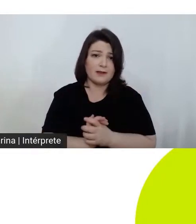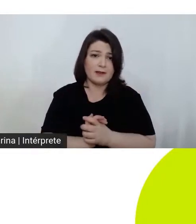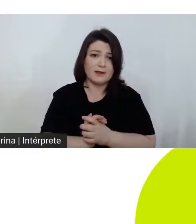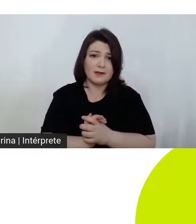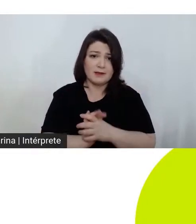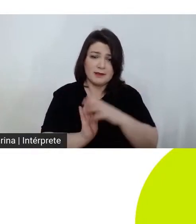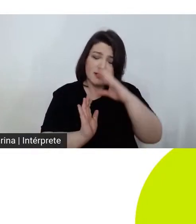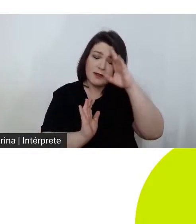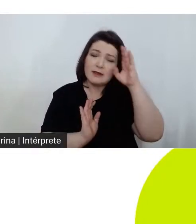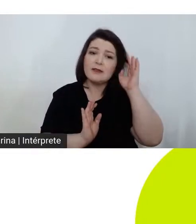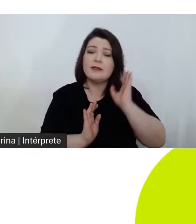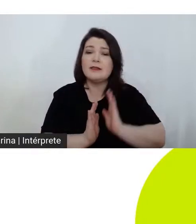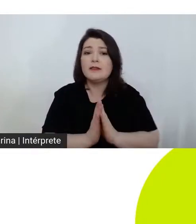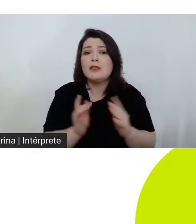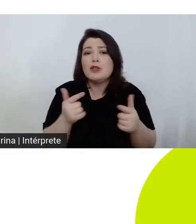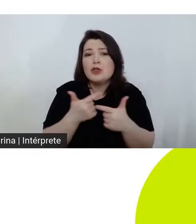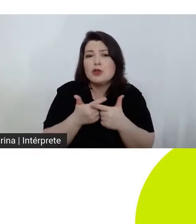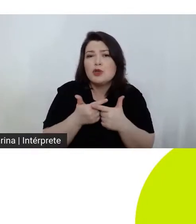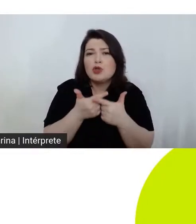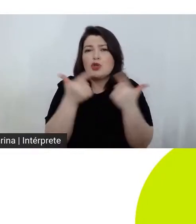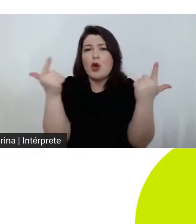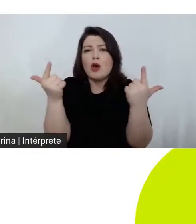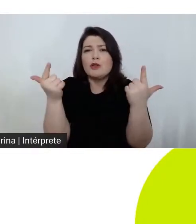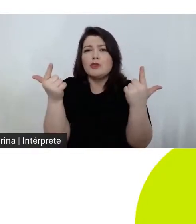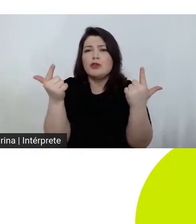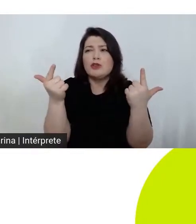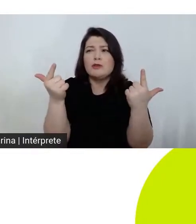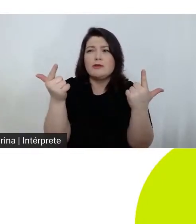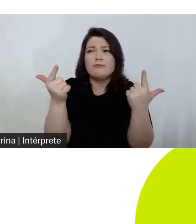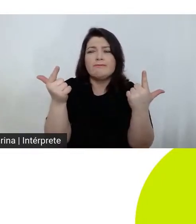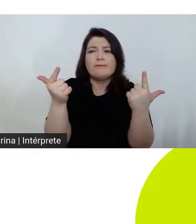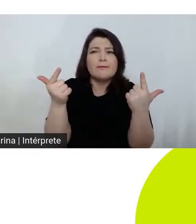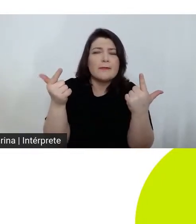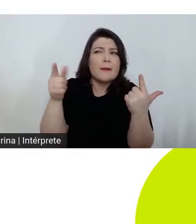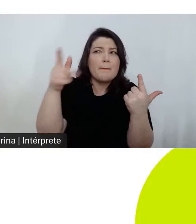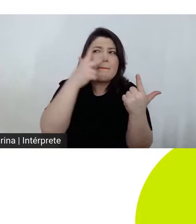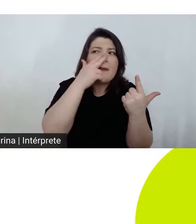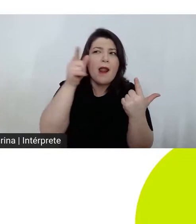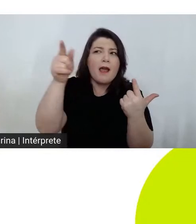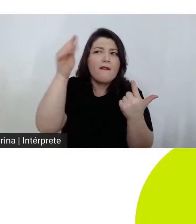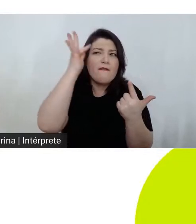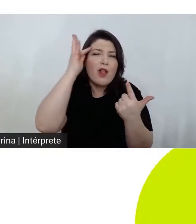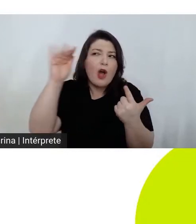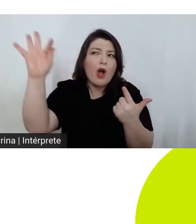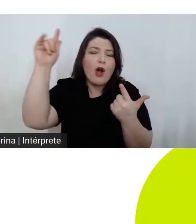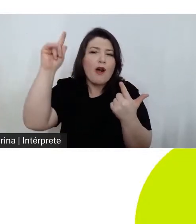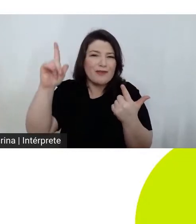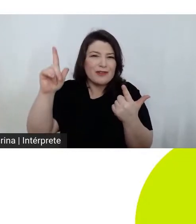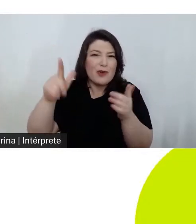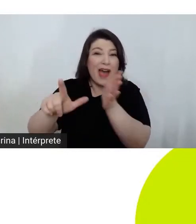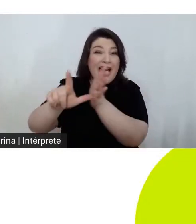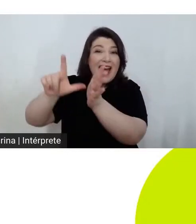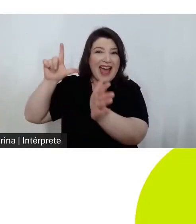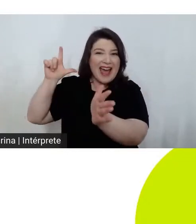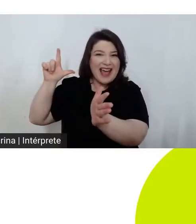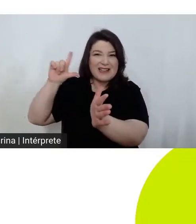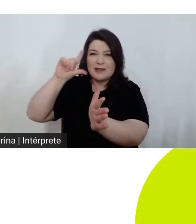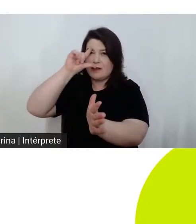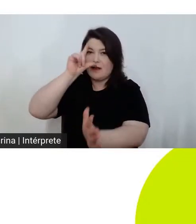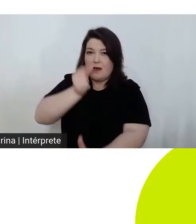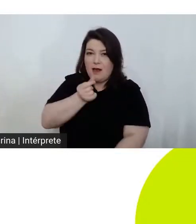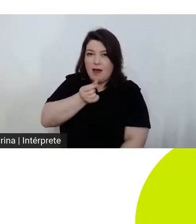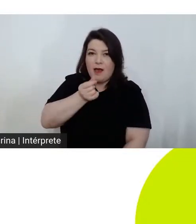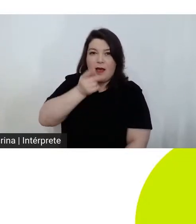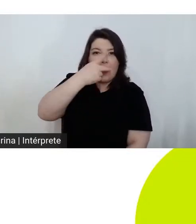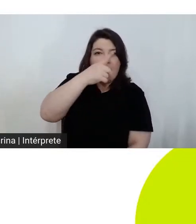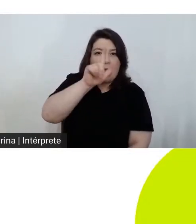para os filósofos antes de Platão e antes de Aristóteles ou seja quando nós lemos os